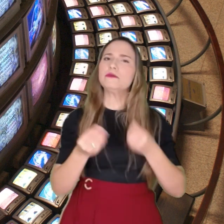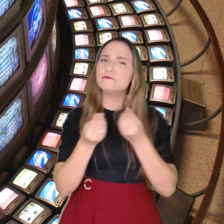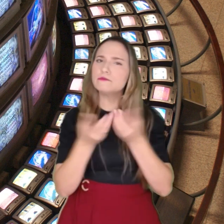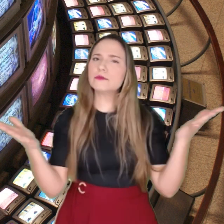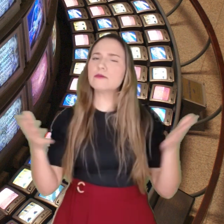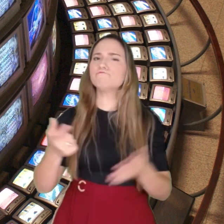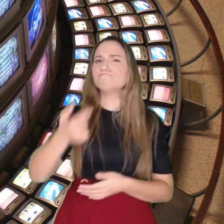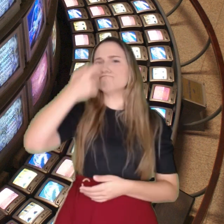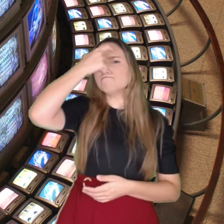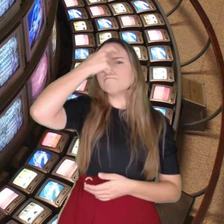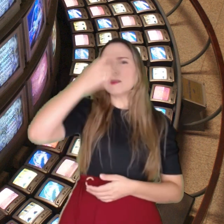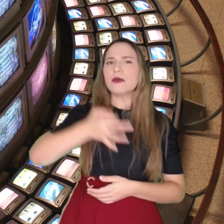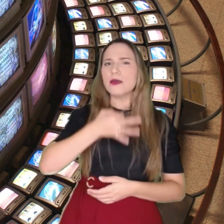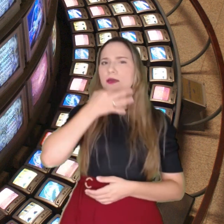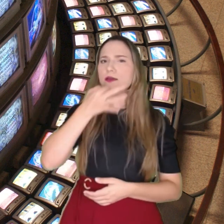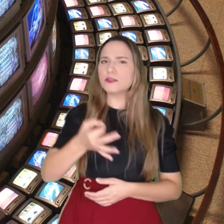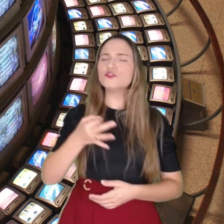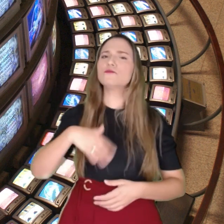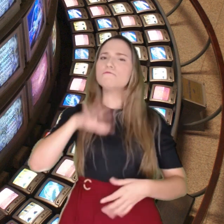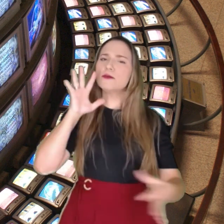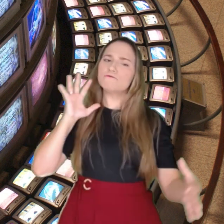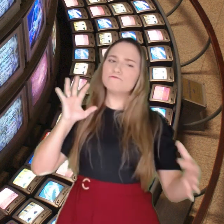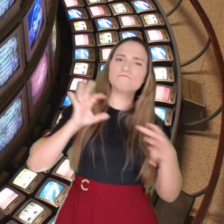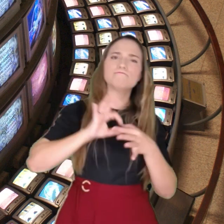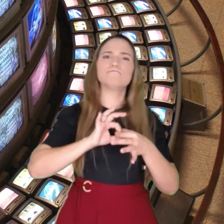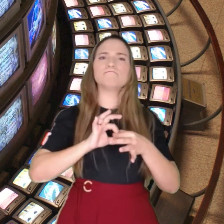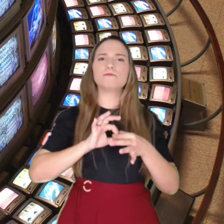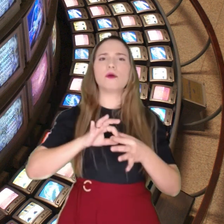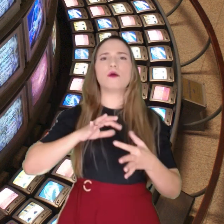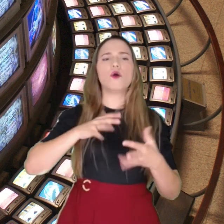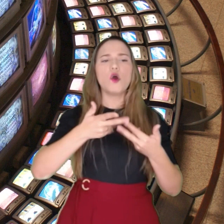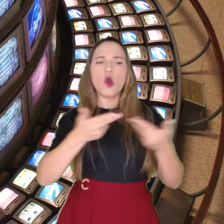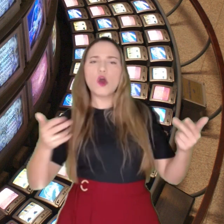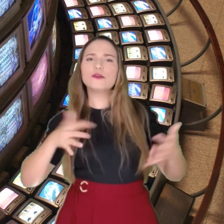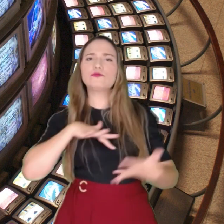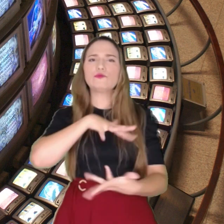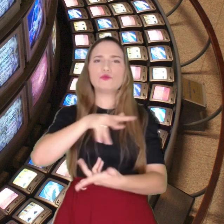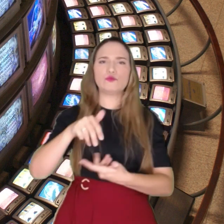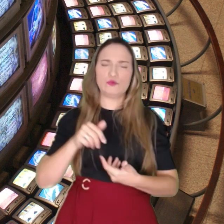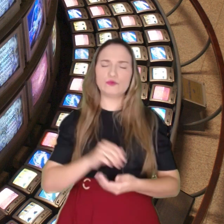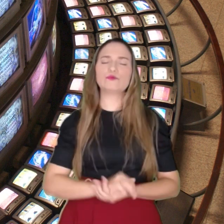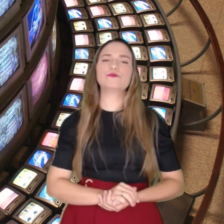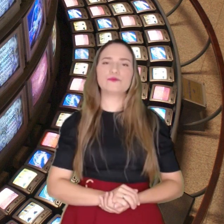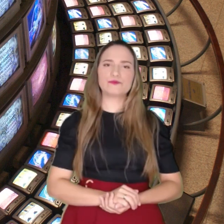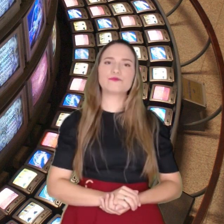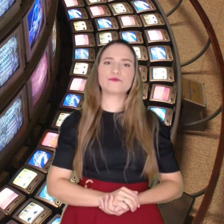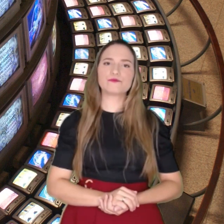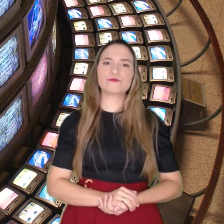conscientização crítica e uma conexão mais profunda com o mundo ao seu redor.